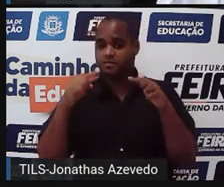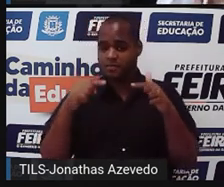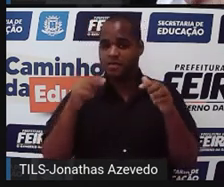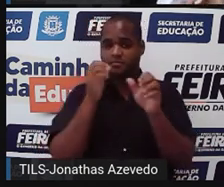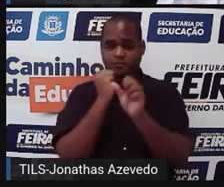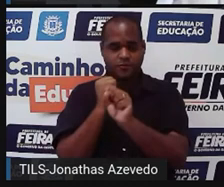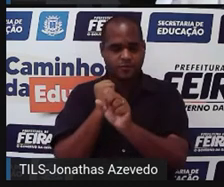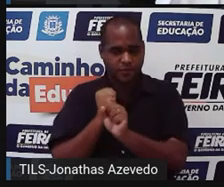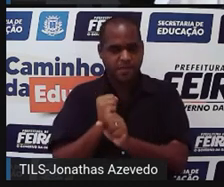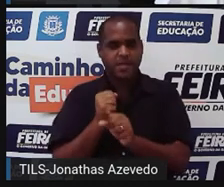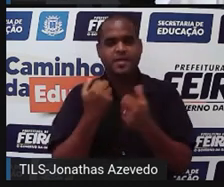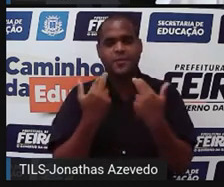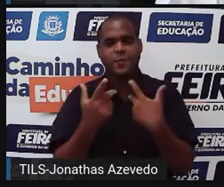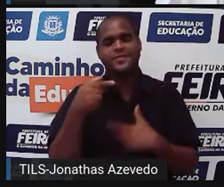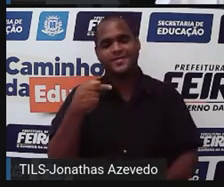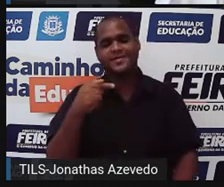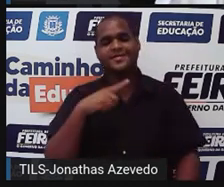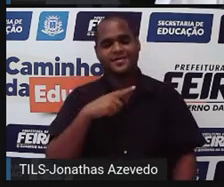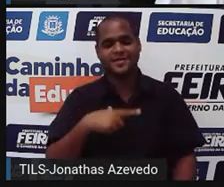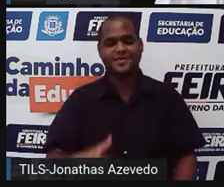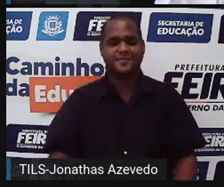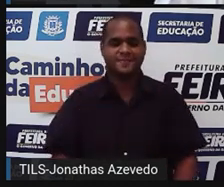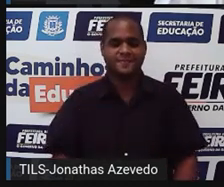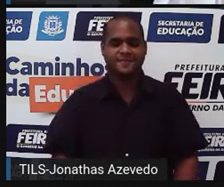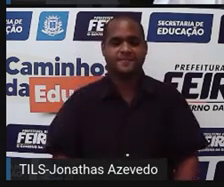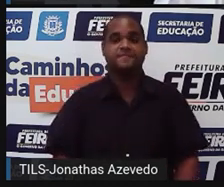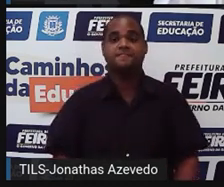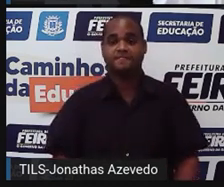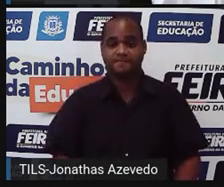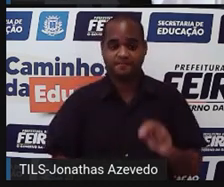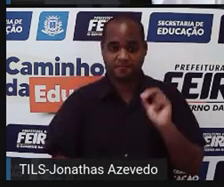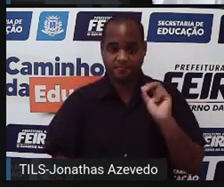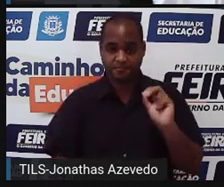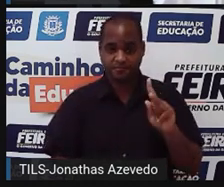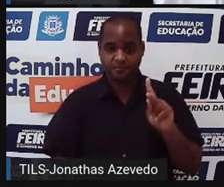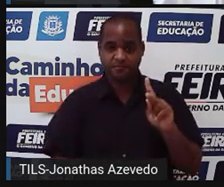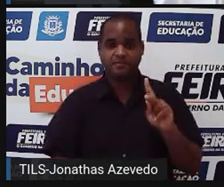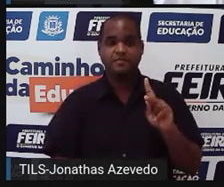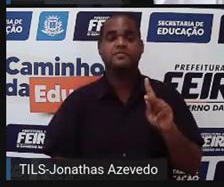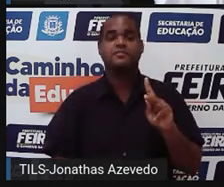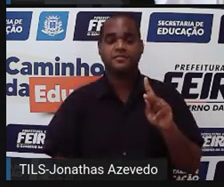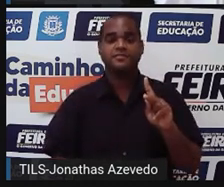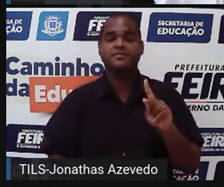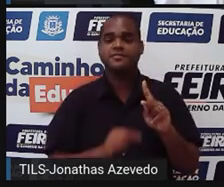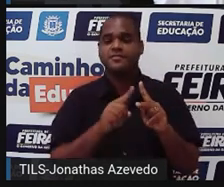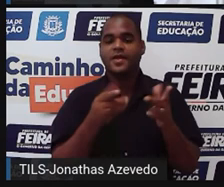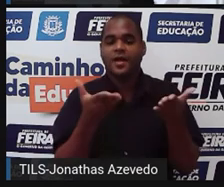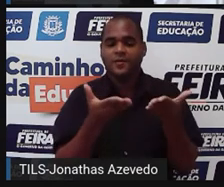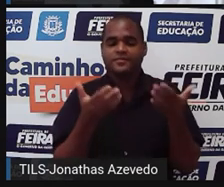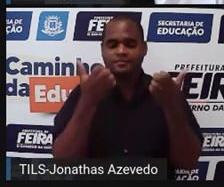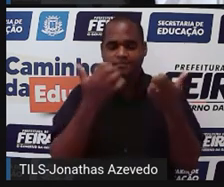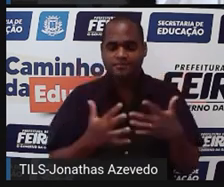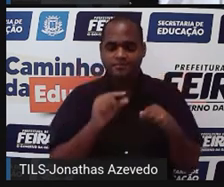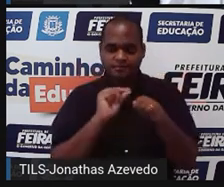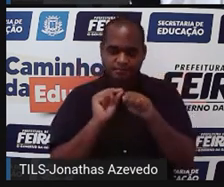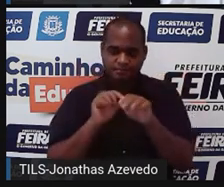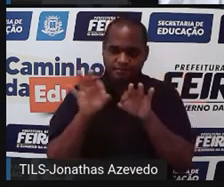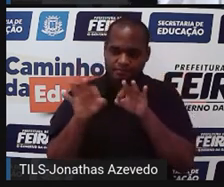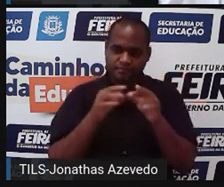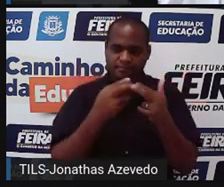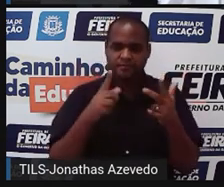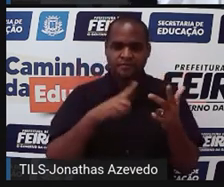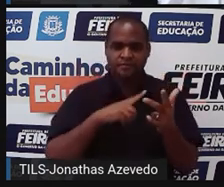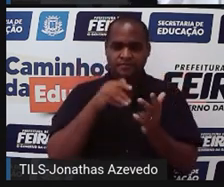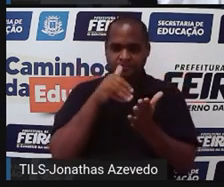somados é igual a 7. Tá bom? Bom, e aí, agora, eu vou fazer a